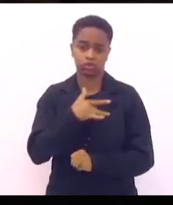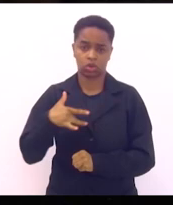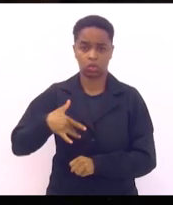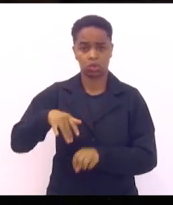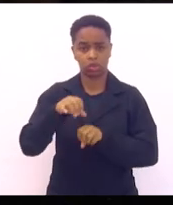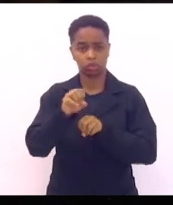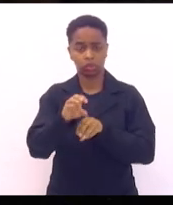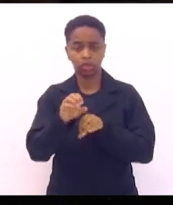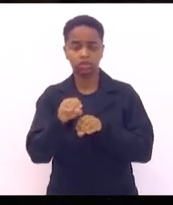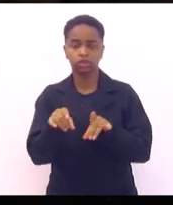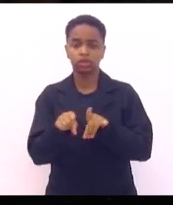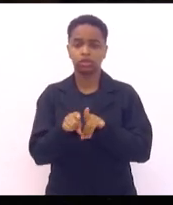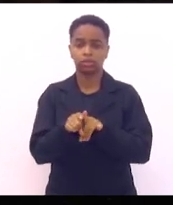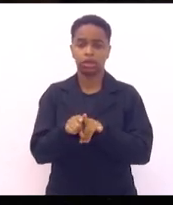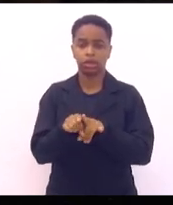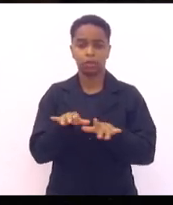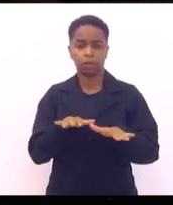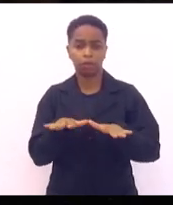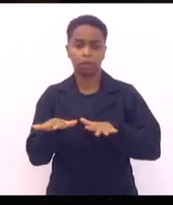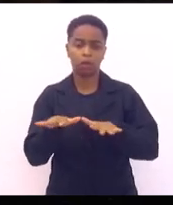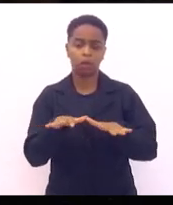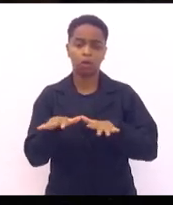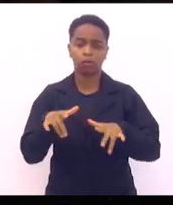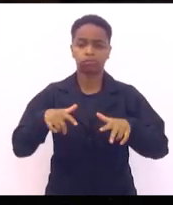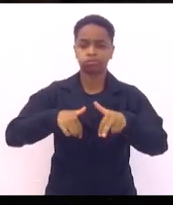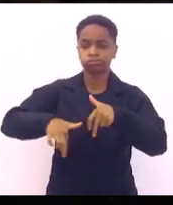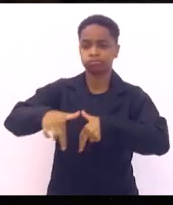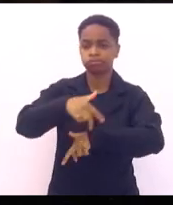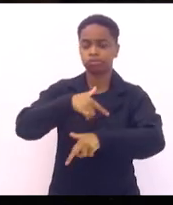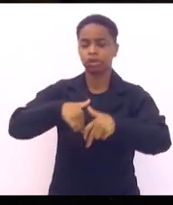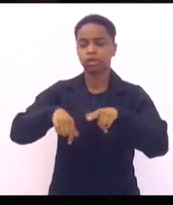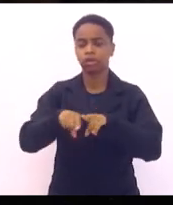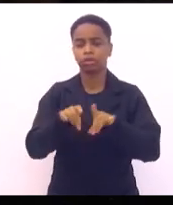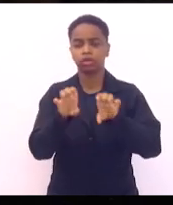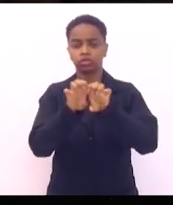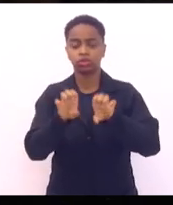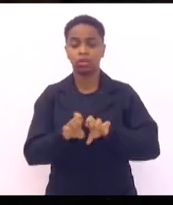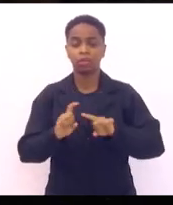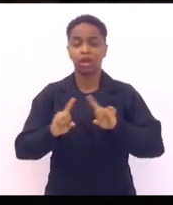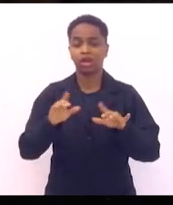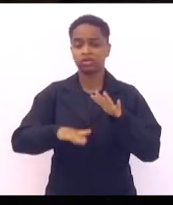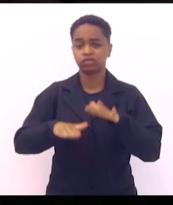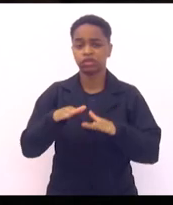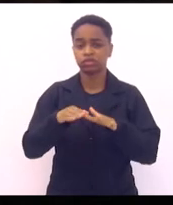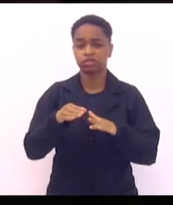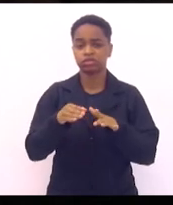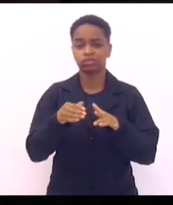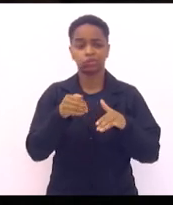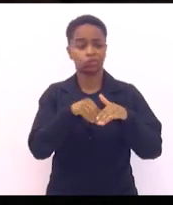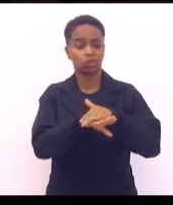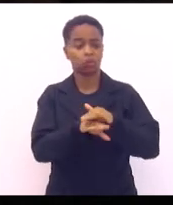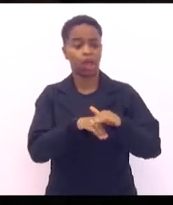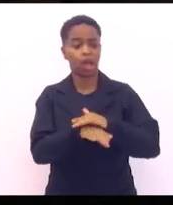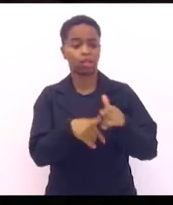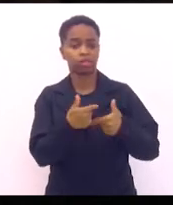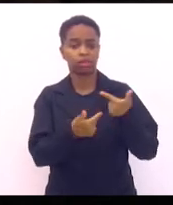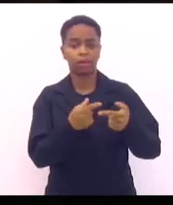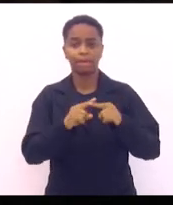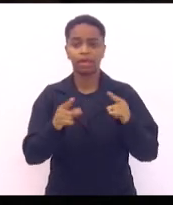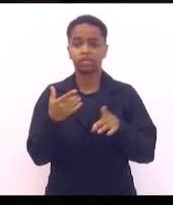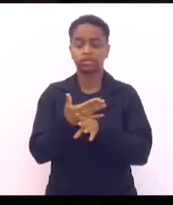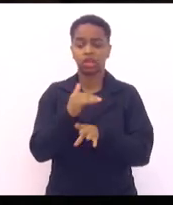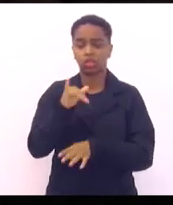educação, na área da mobilidade, na área da infraestrutura. E muitas das vezes fica lá perdido. E o município não aproveita